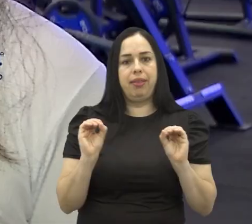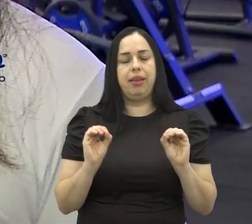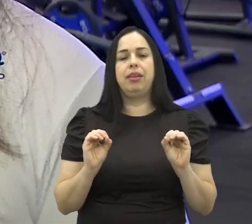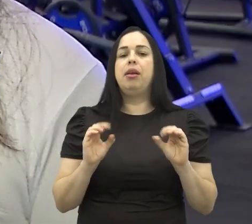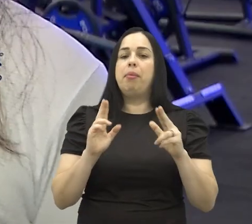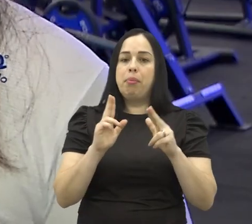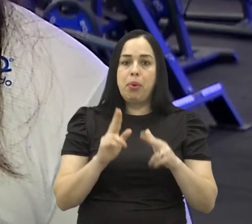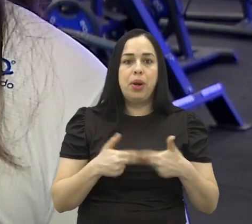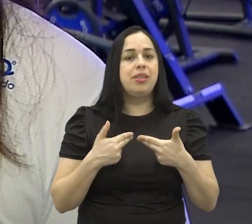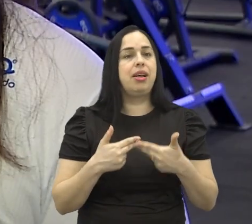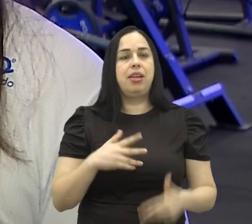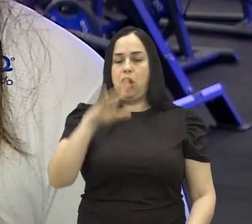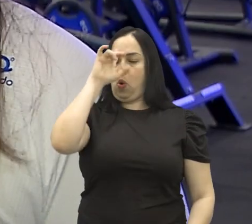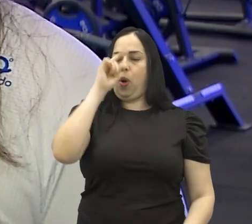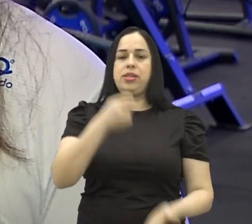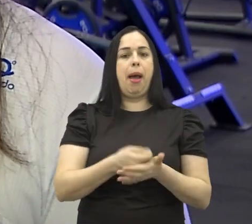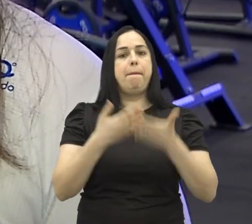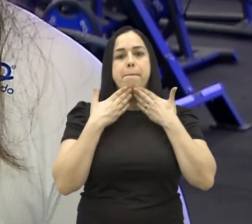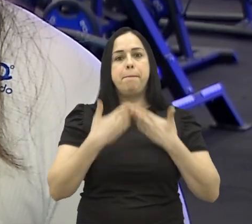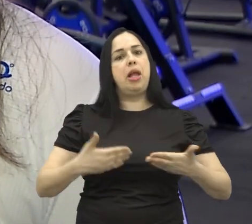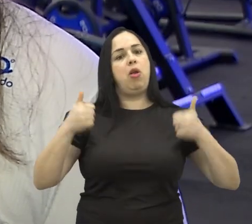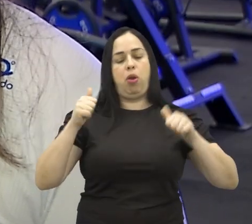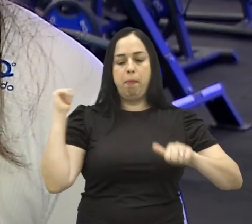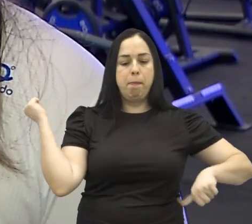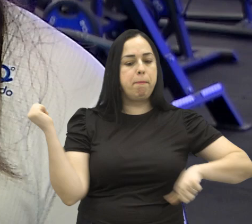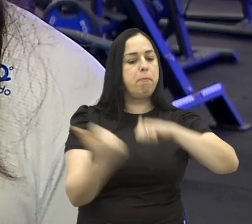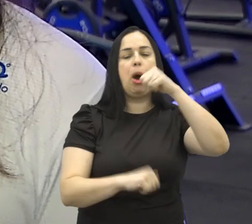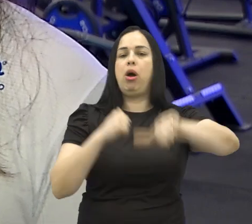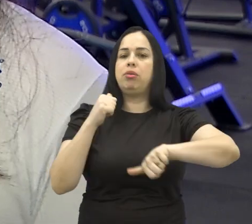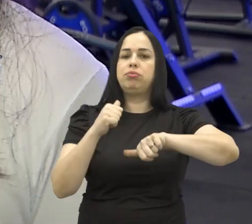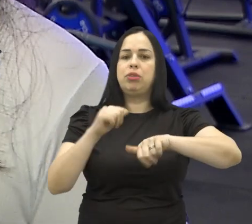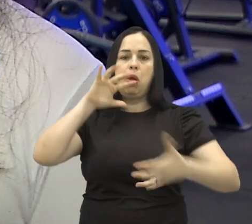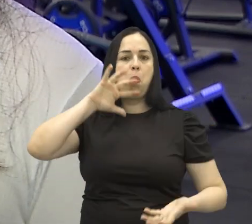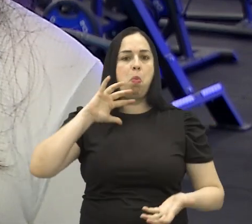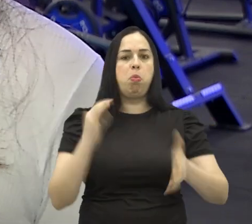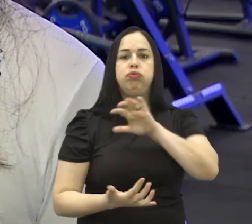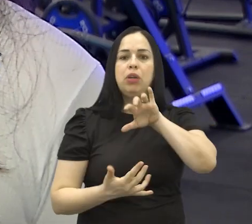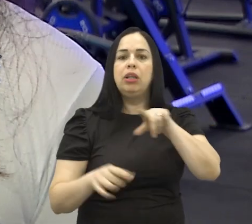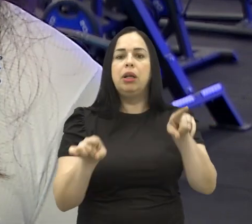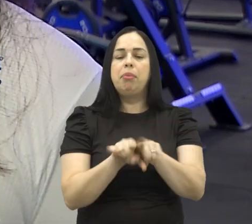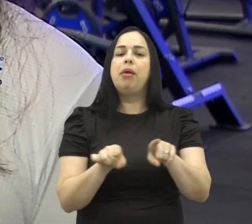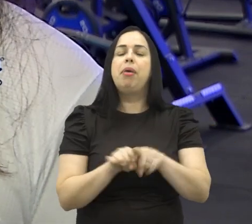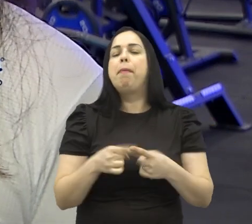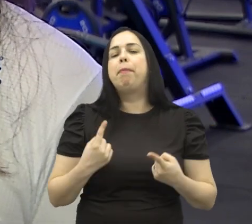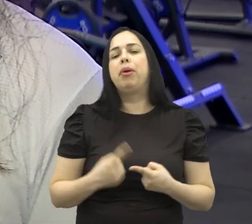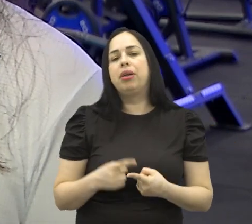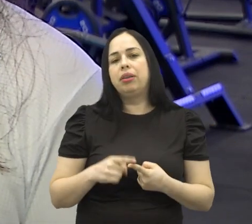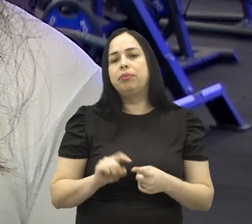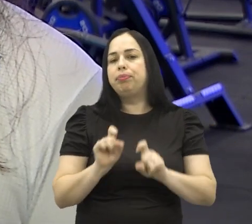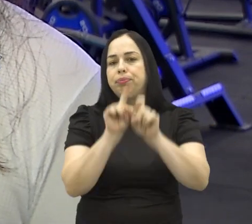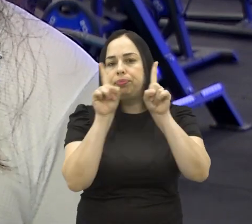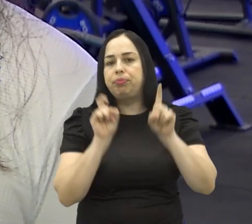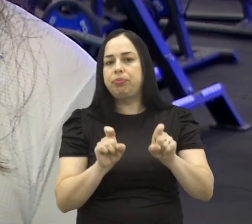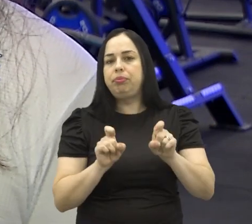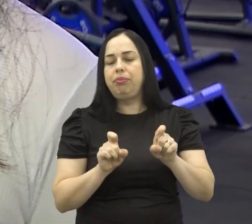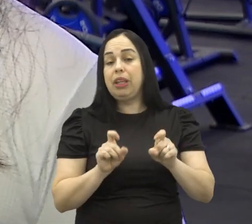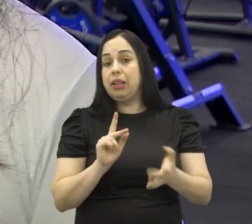apoiando. Para mim foi a melhor decisão da minha vida ter mudado, ter tomado essa decisão, porque